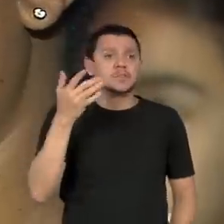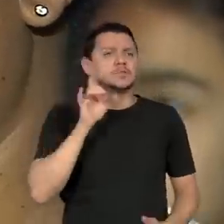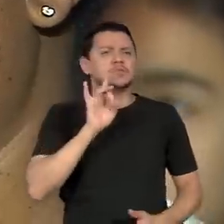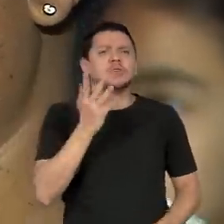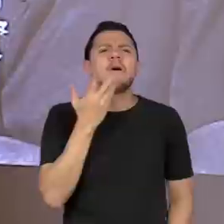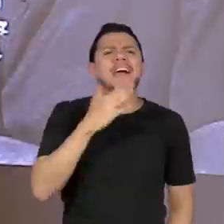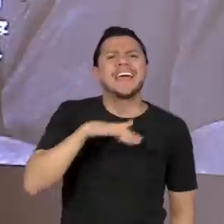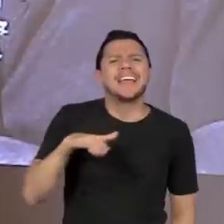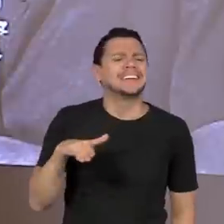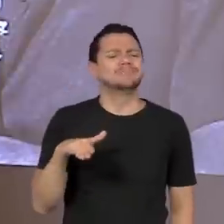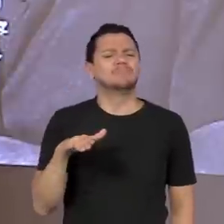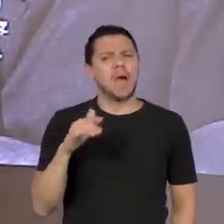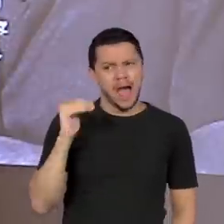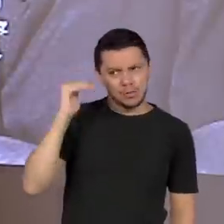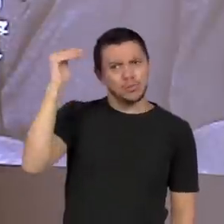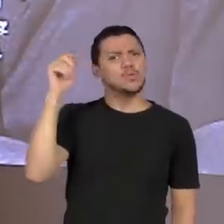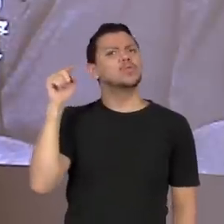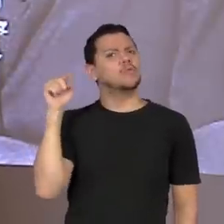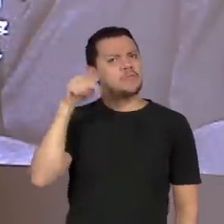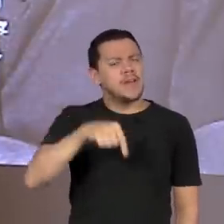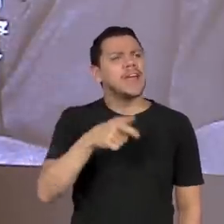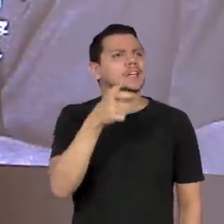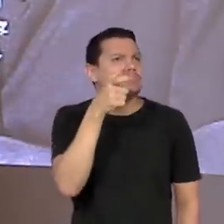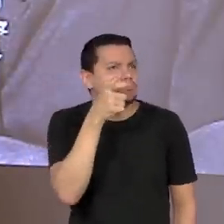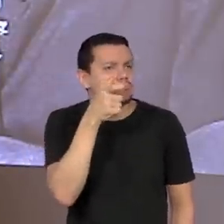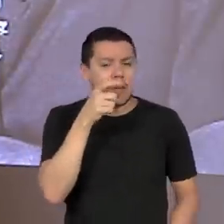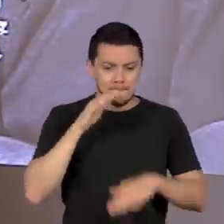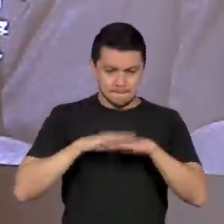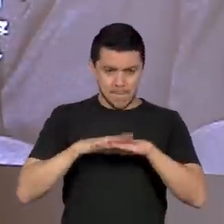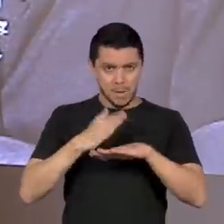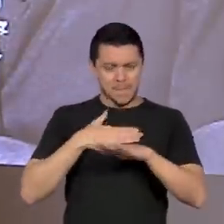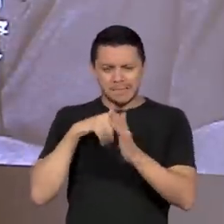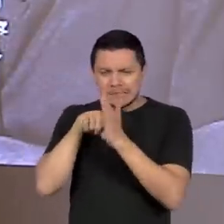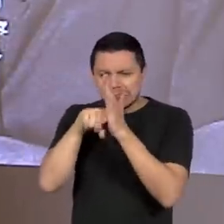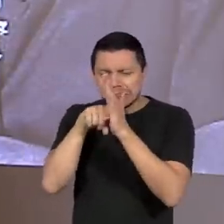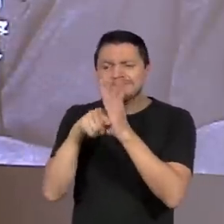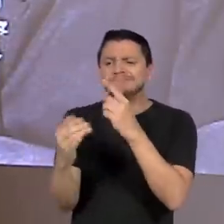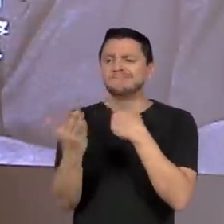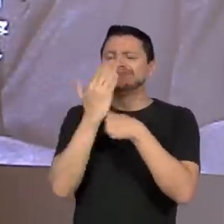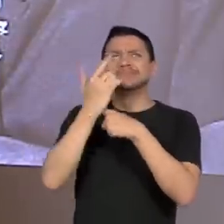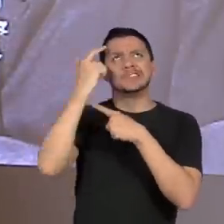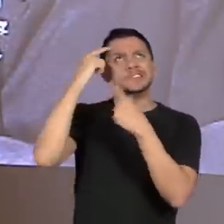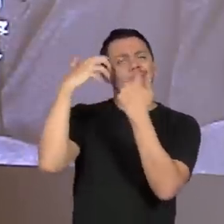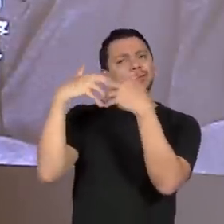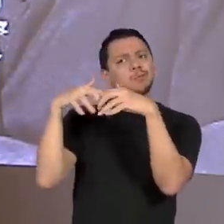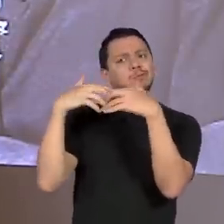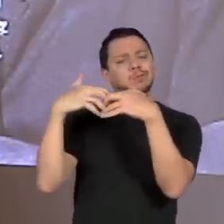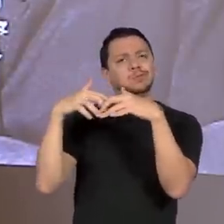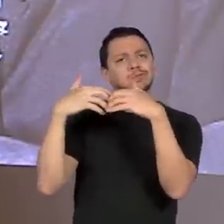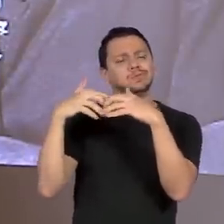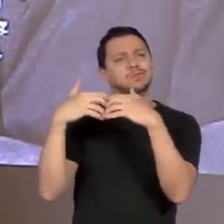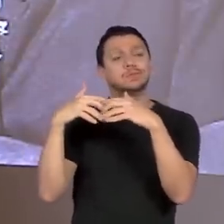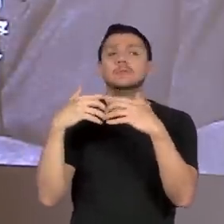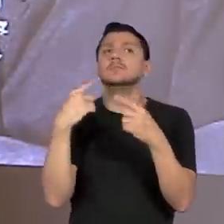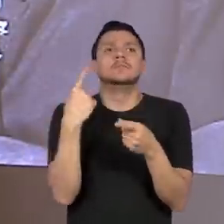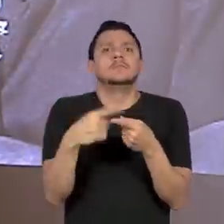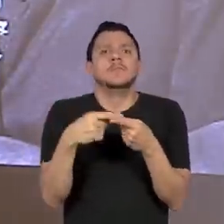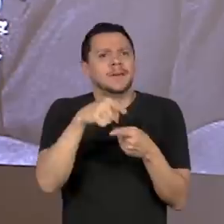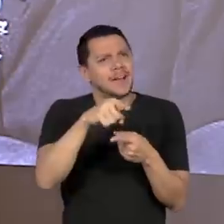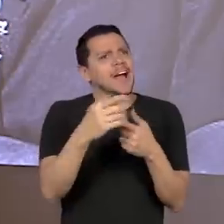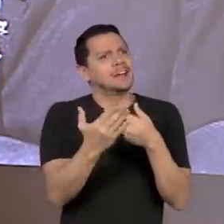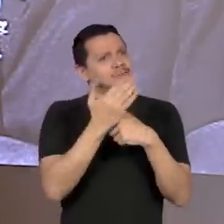assistir. Até mesmo a gente que vai pesquisar sobre o assunto, acaba refletindo. Porque a gente vai aprendendo com esses